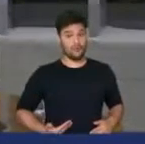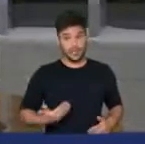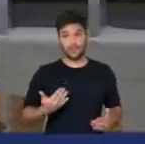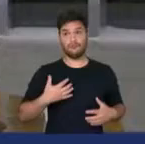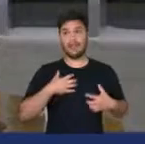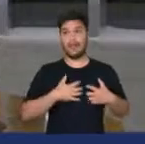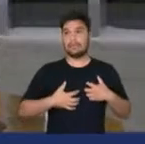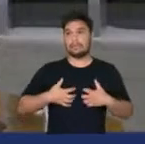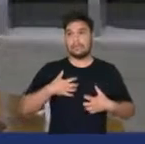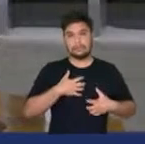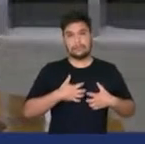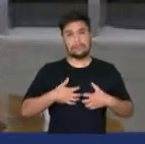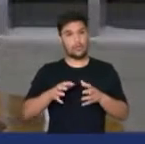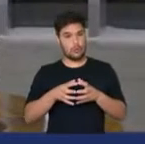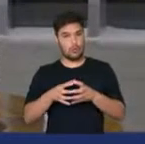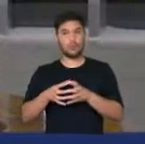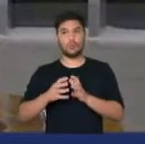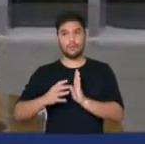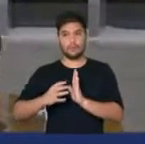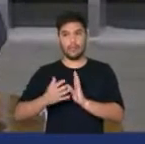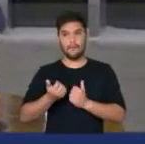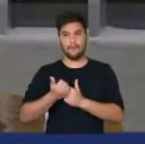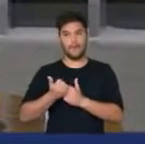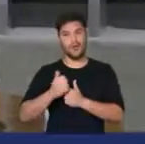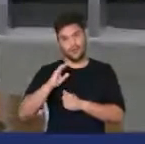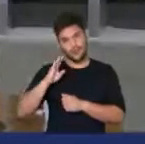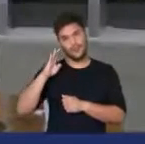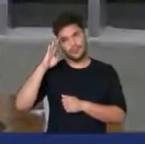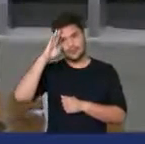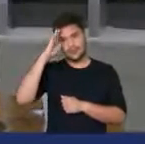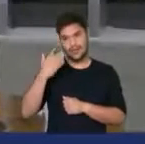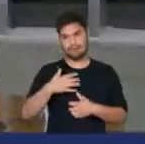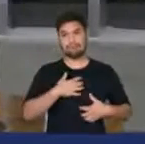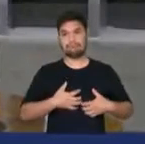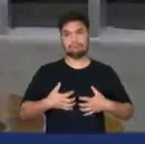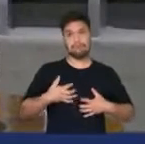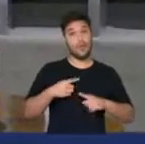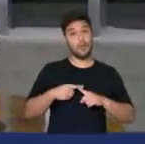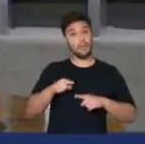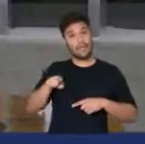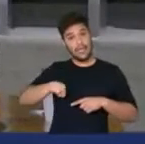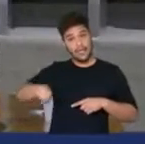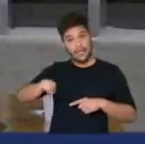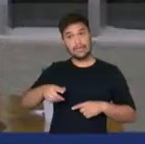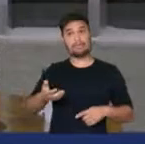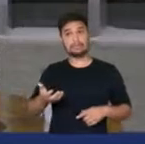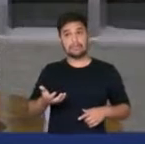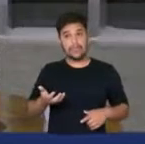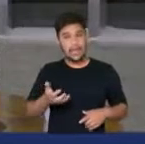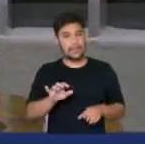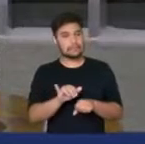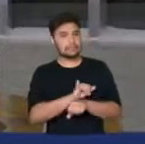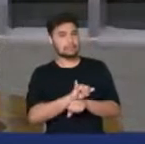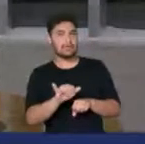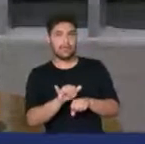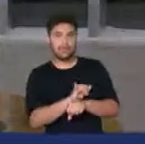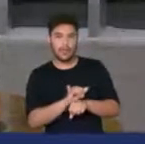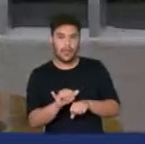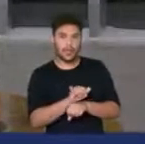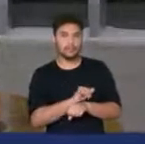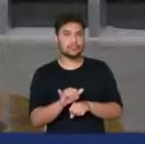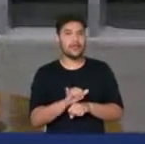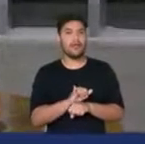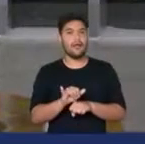governo e a própria base do governo e que vem buscando de forma alucinada alguma saída,